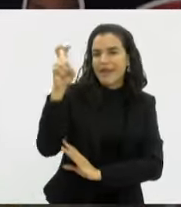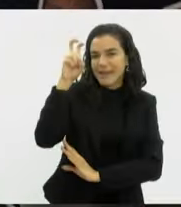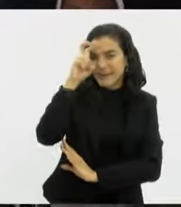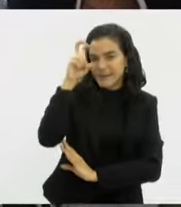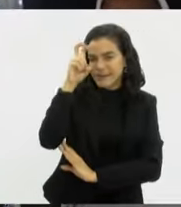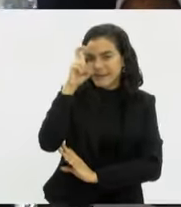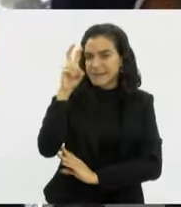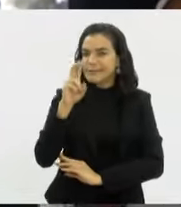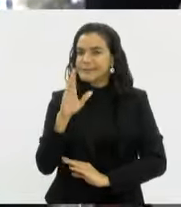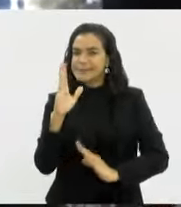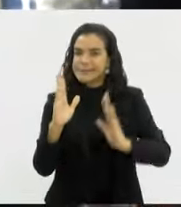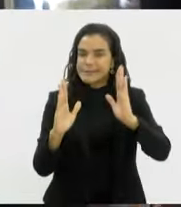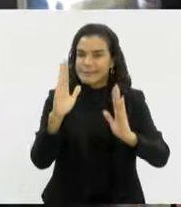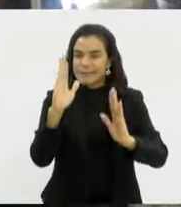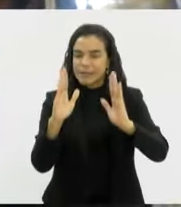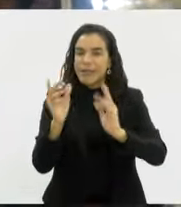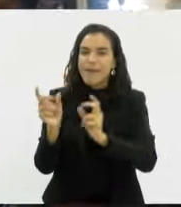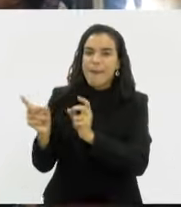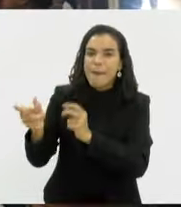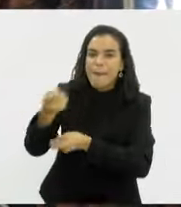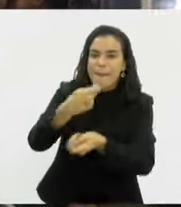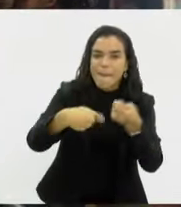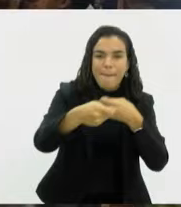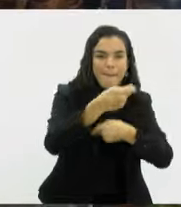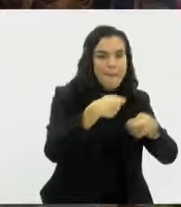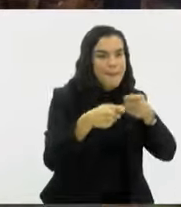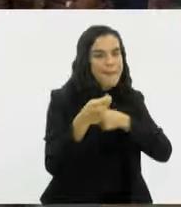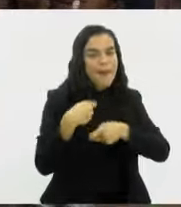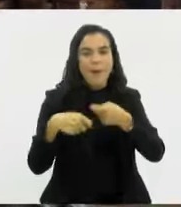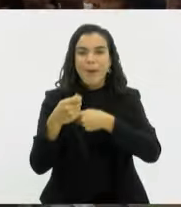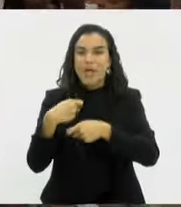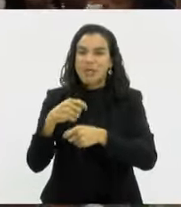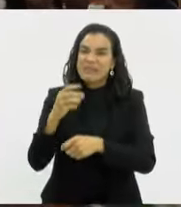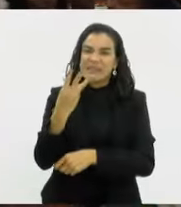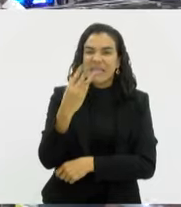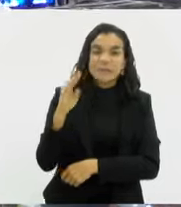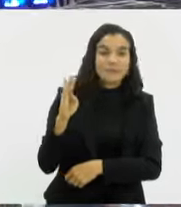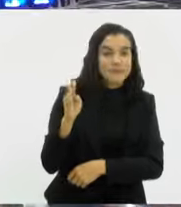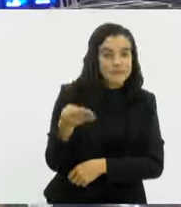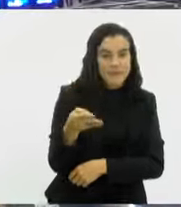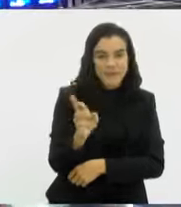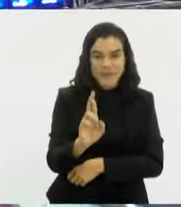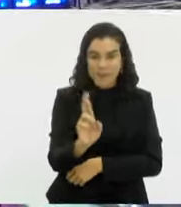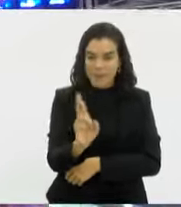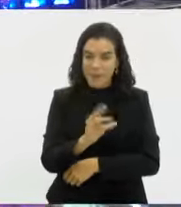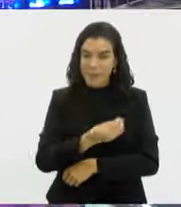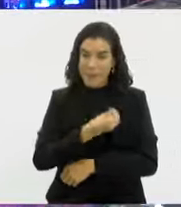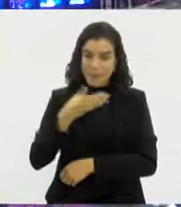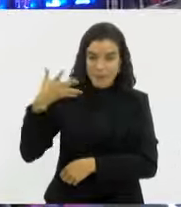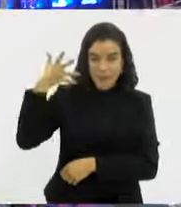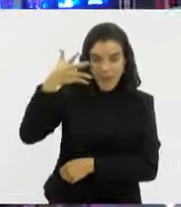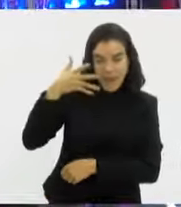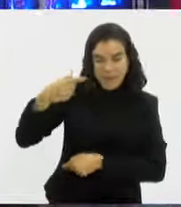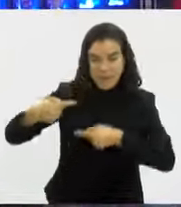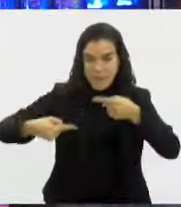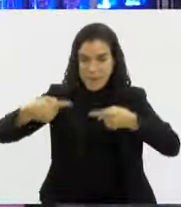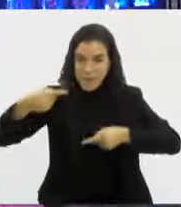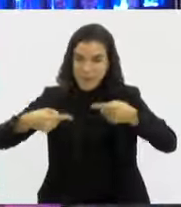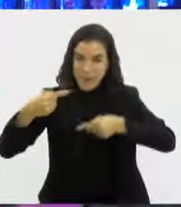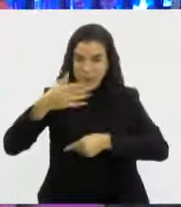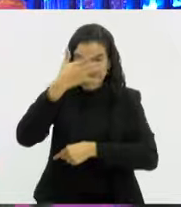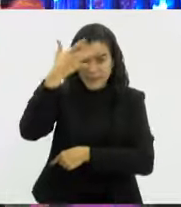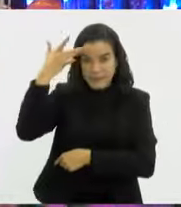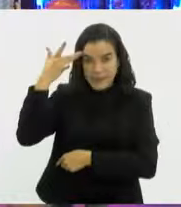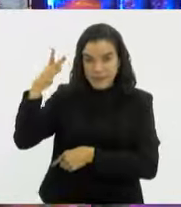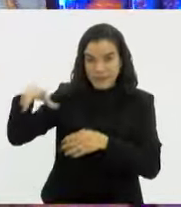expectativa de geração de negócios da ordem de 3 bilhões de reais. Além de participar de palestras e debates, o público,